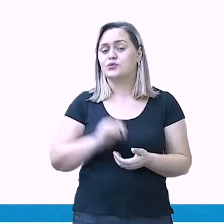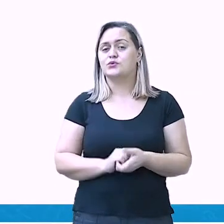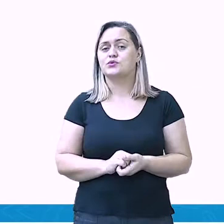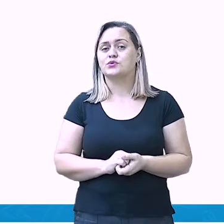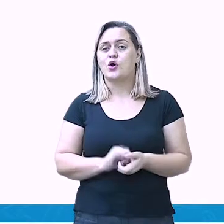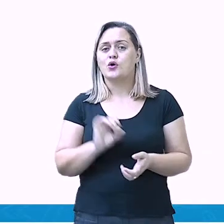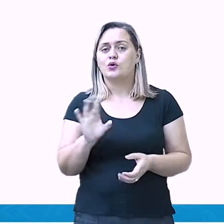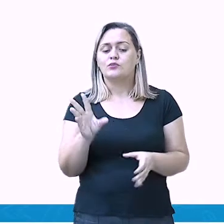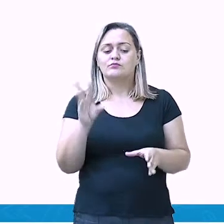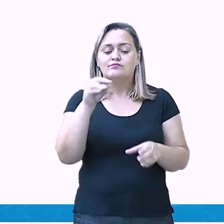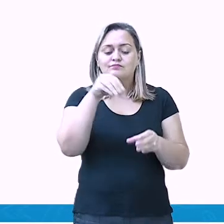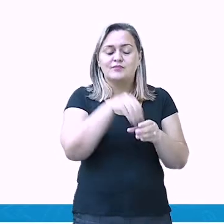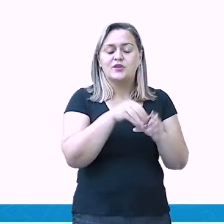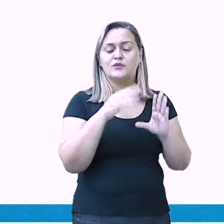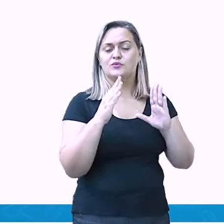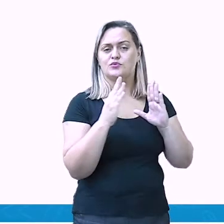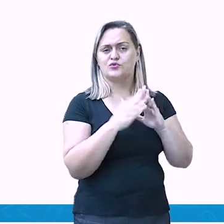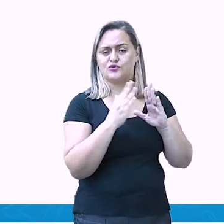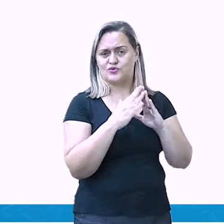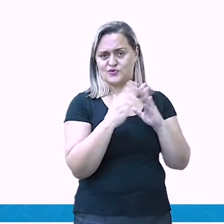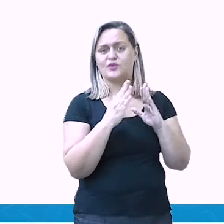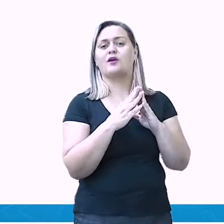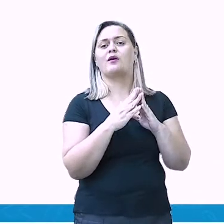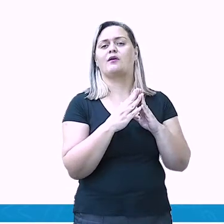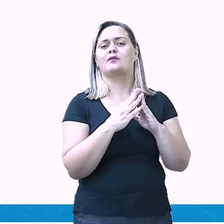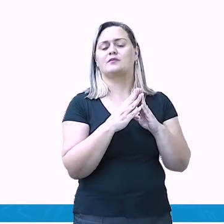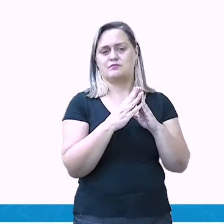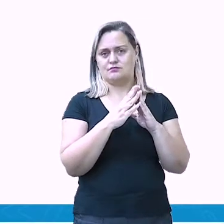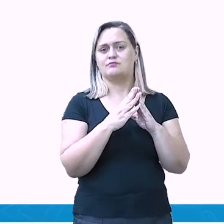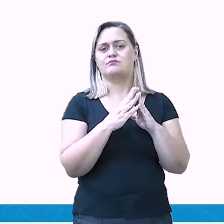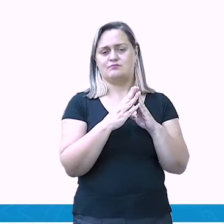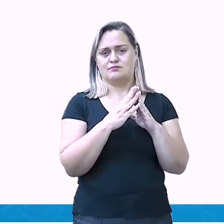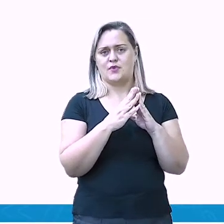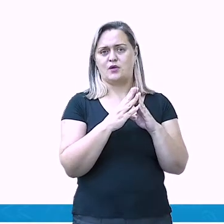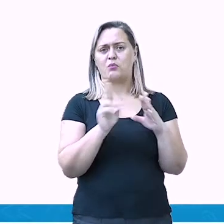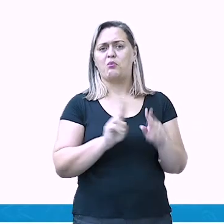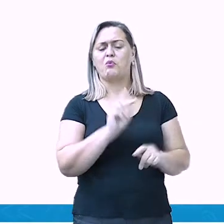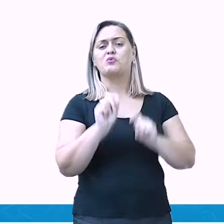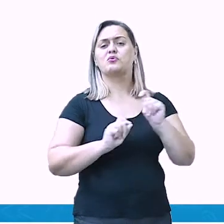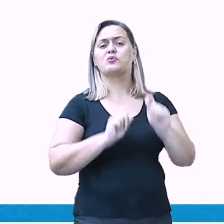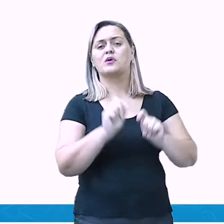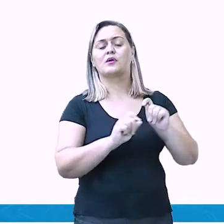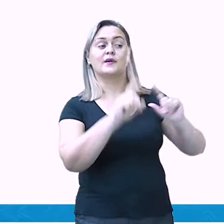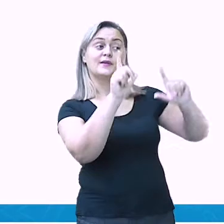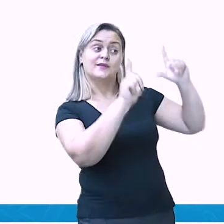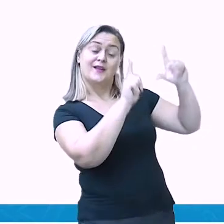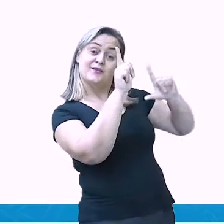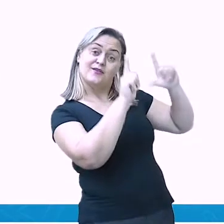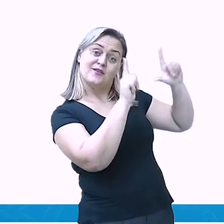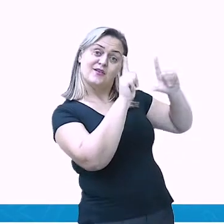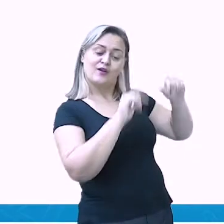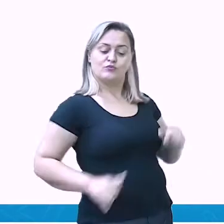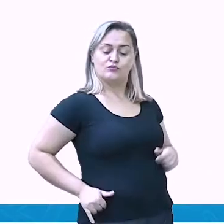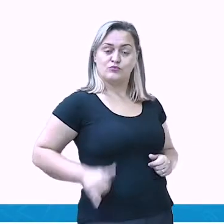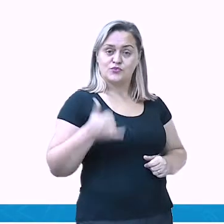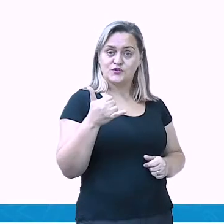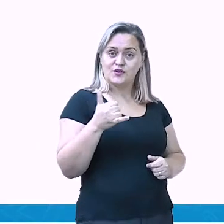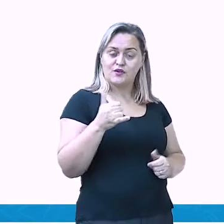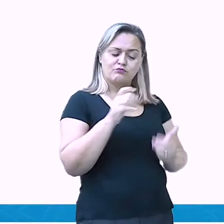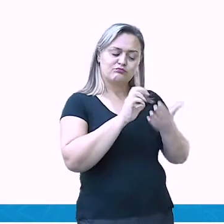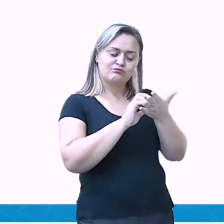tecnológicos dentro da sua própria casa. Televisão, celular, tablet